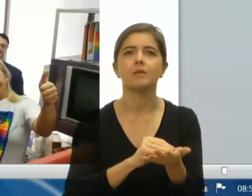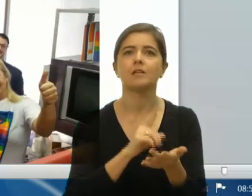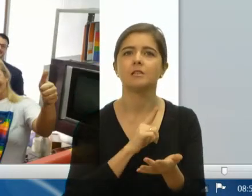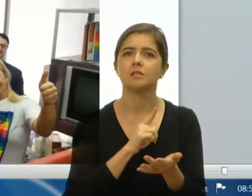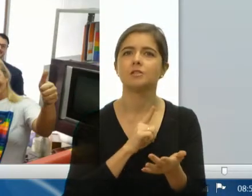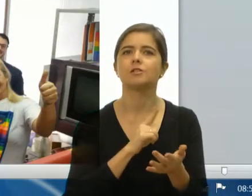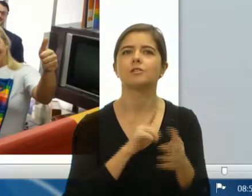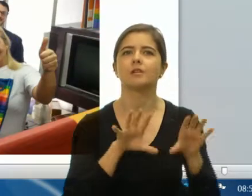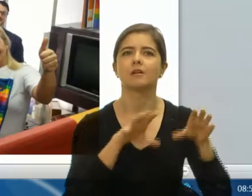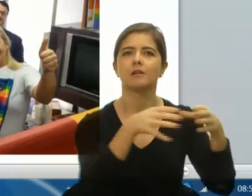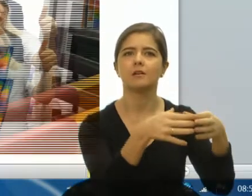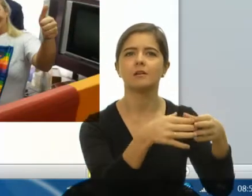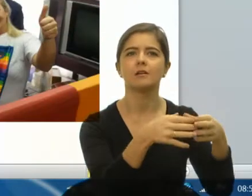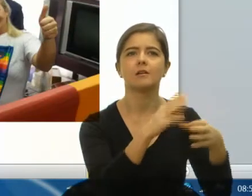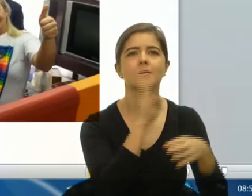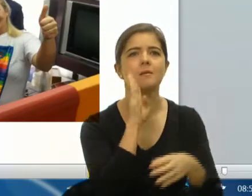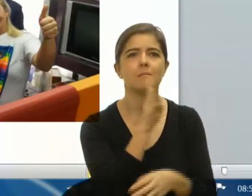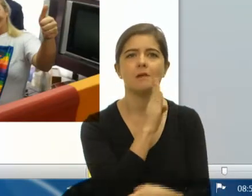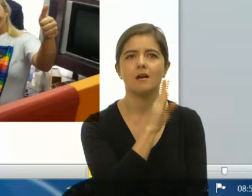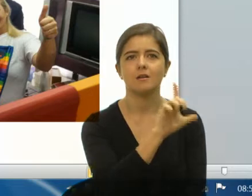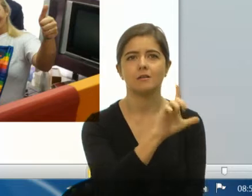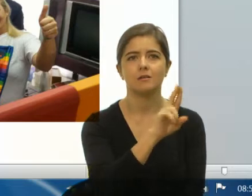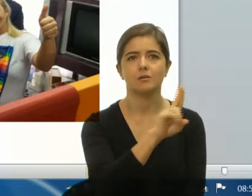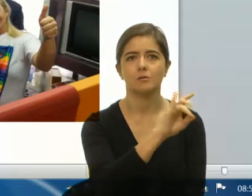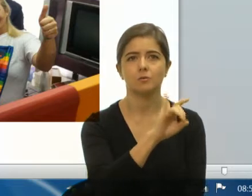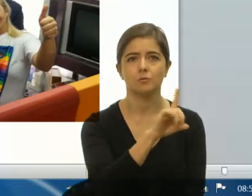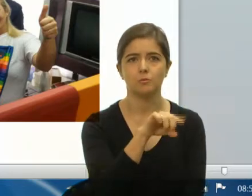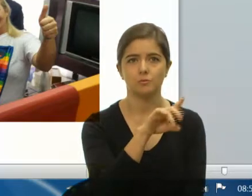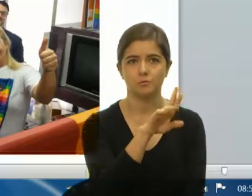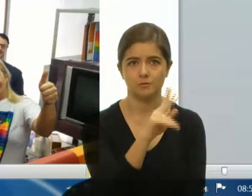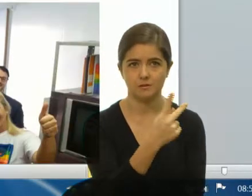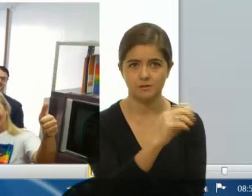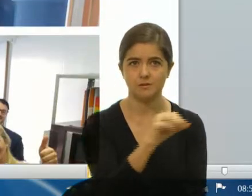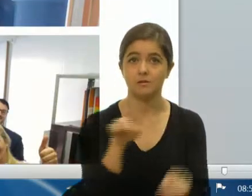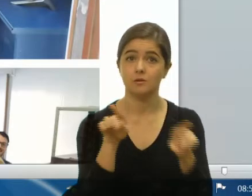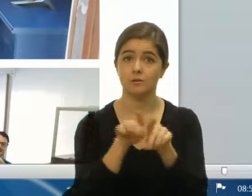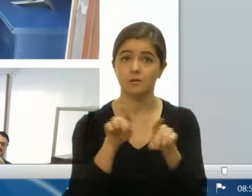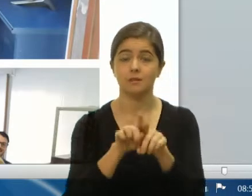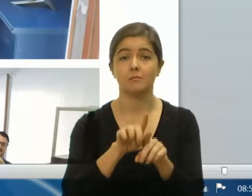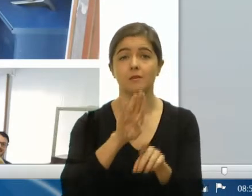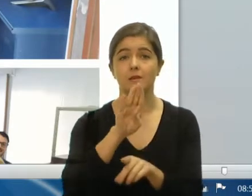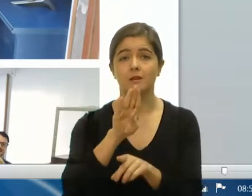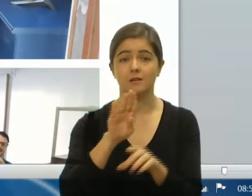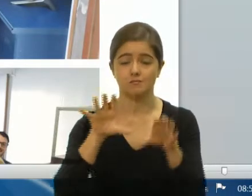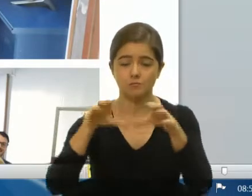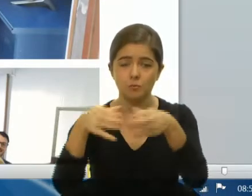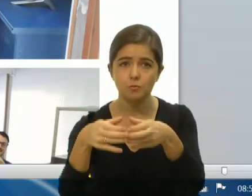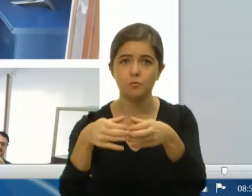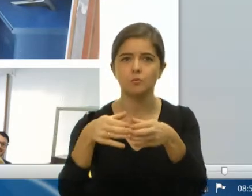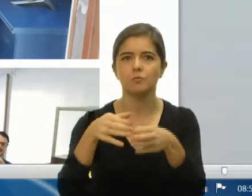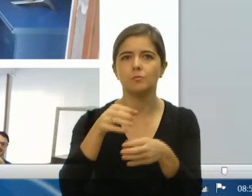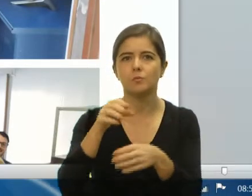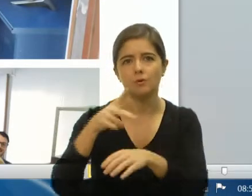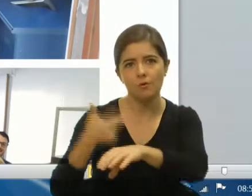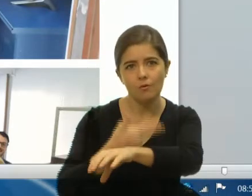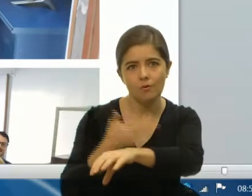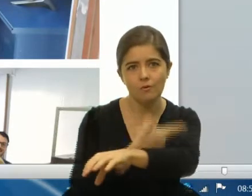Bar do Luizinho e o bloco da Ovelha, com a grande concentração de população-alvo do projeto, com a população LGBT também.